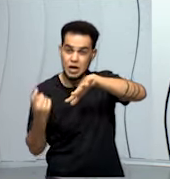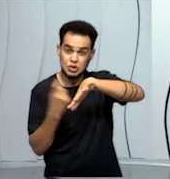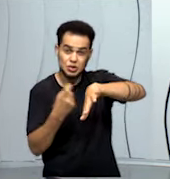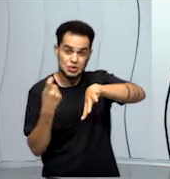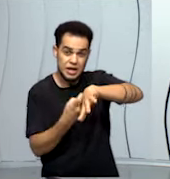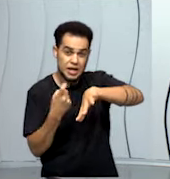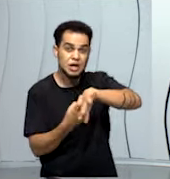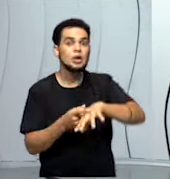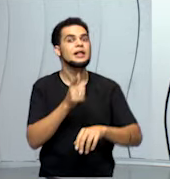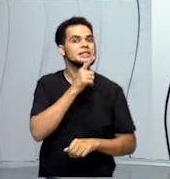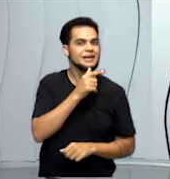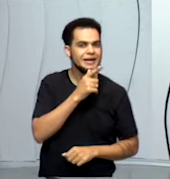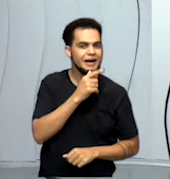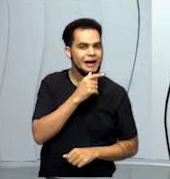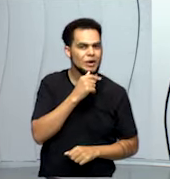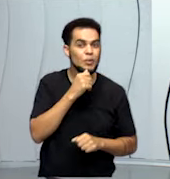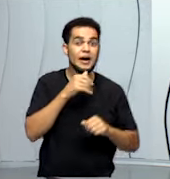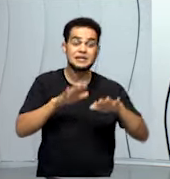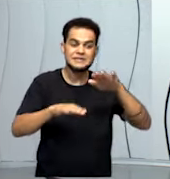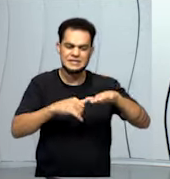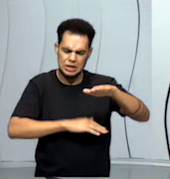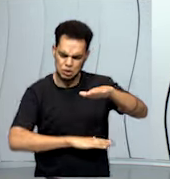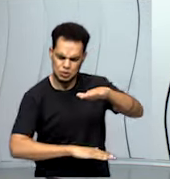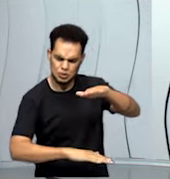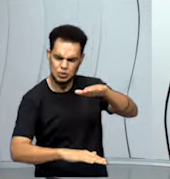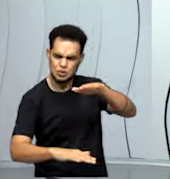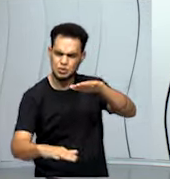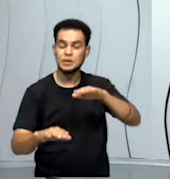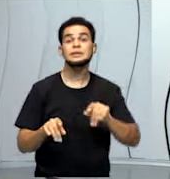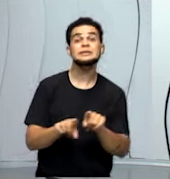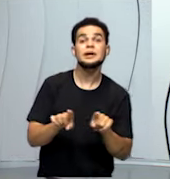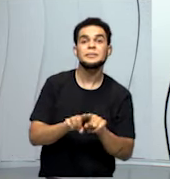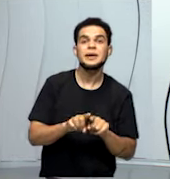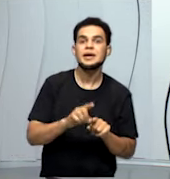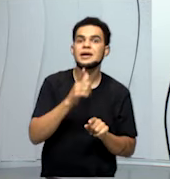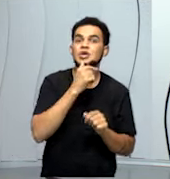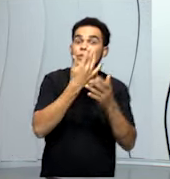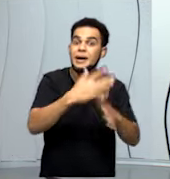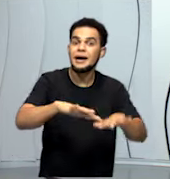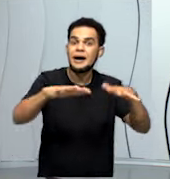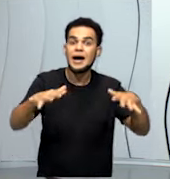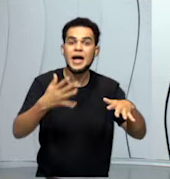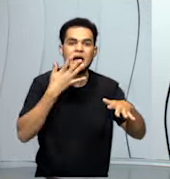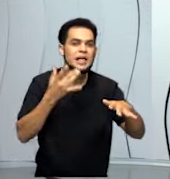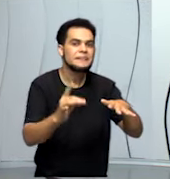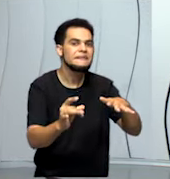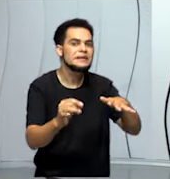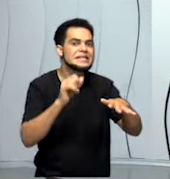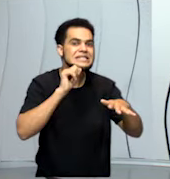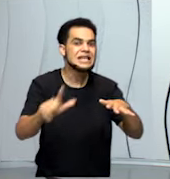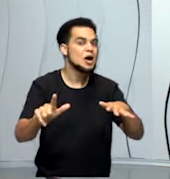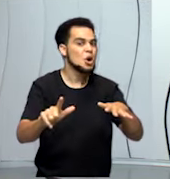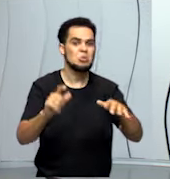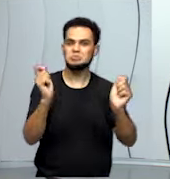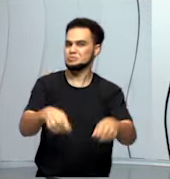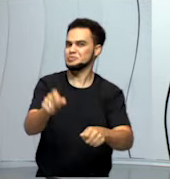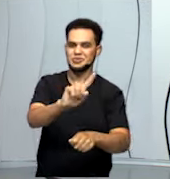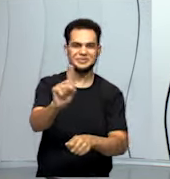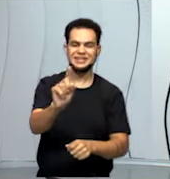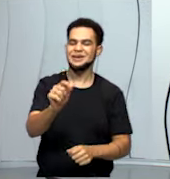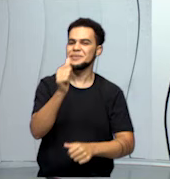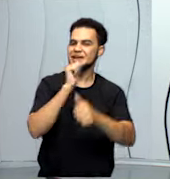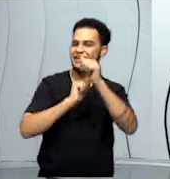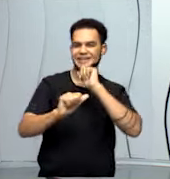subterrânea, a água do mar, dos oceanos é salgada e salgada ela não serve para o nosso